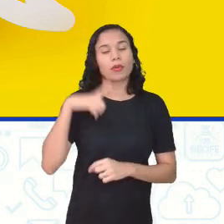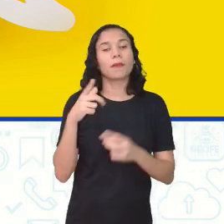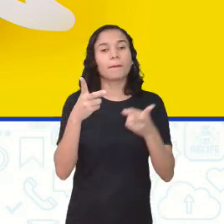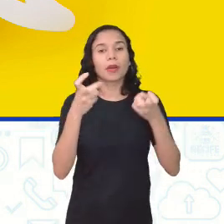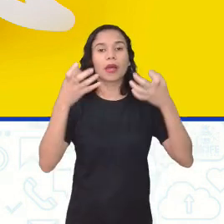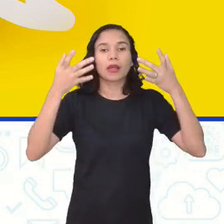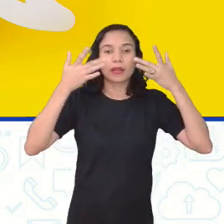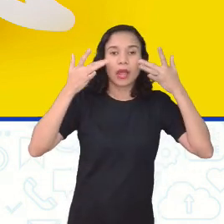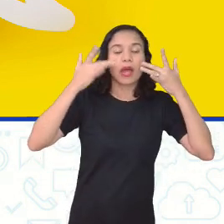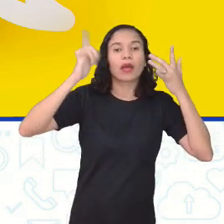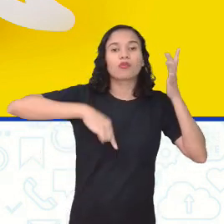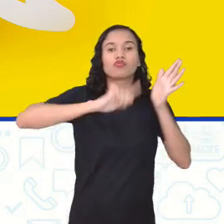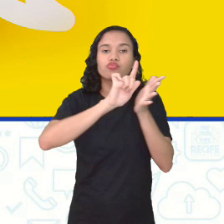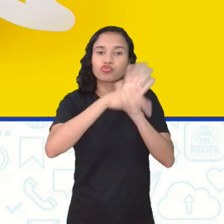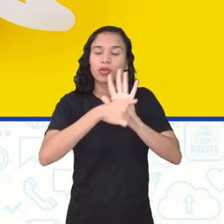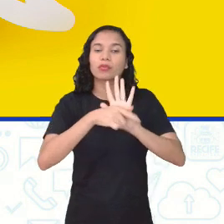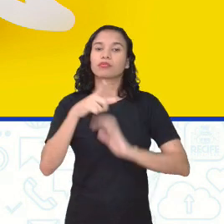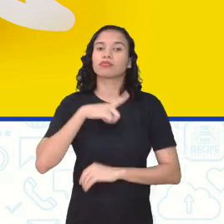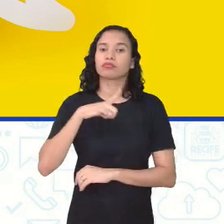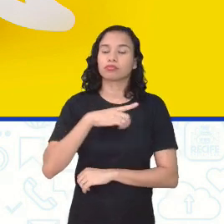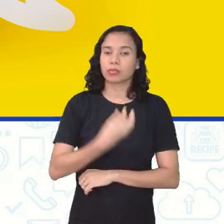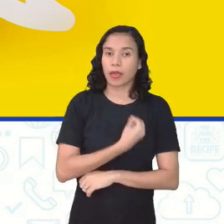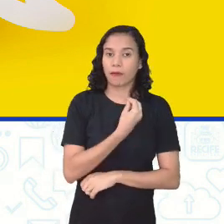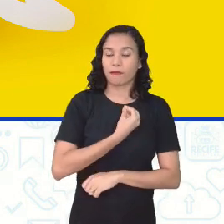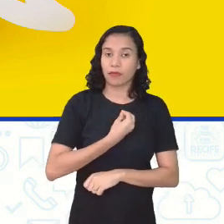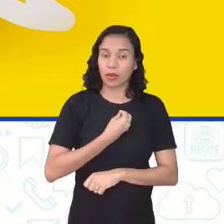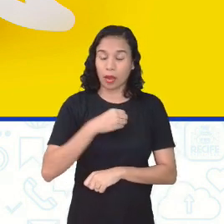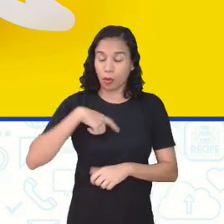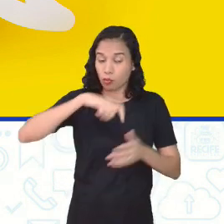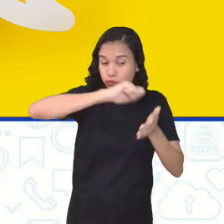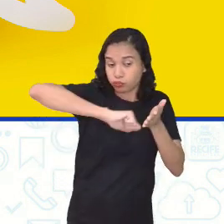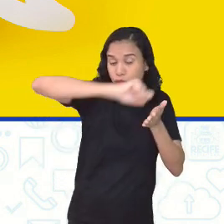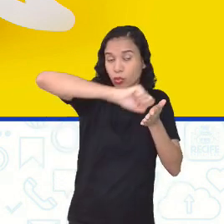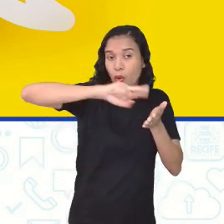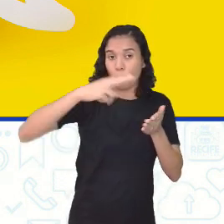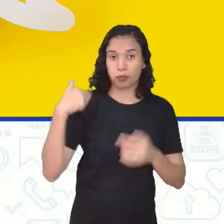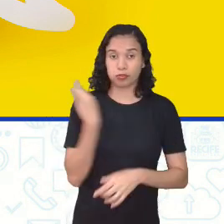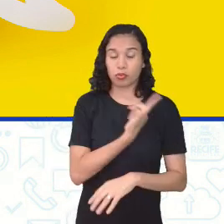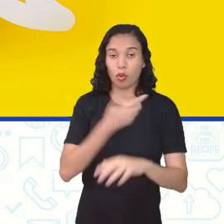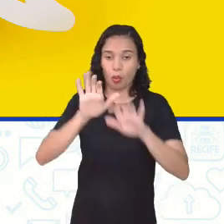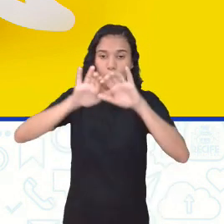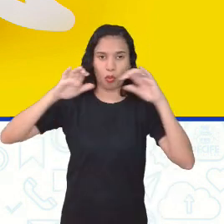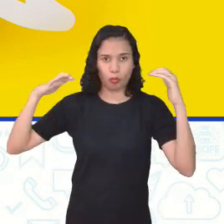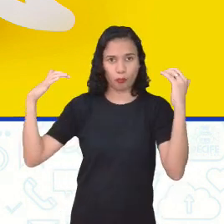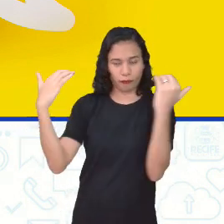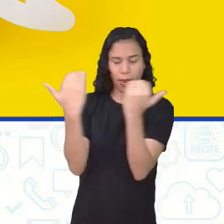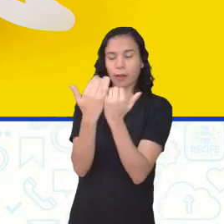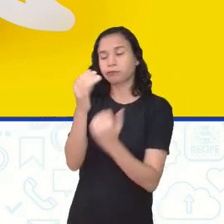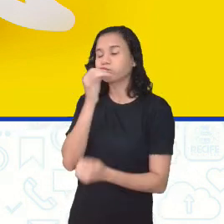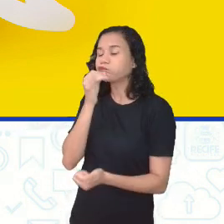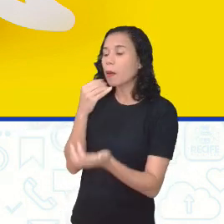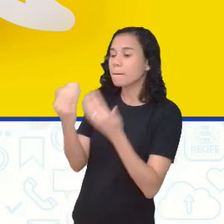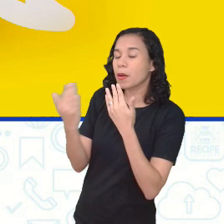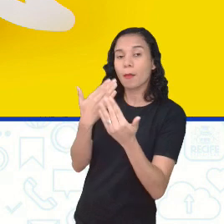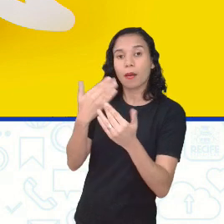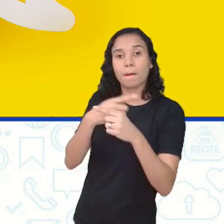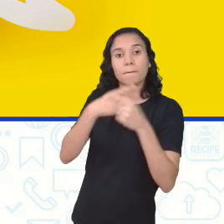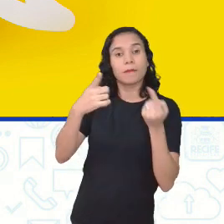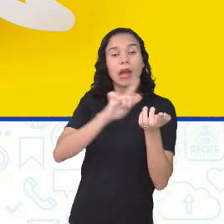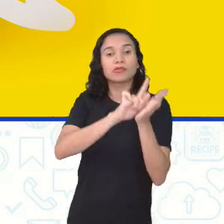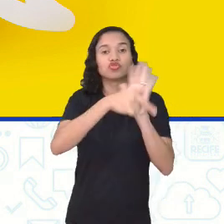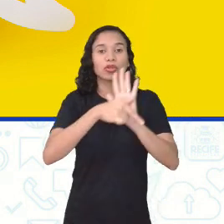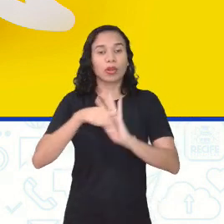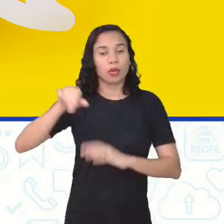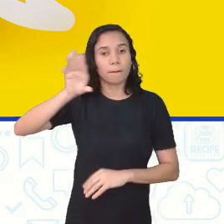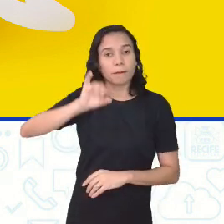vai ser um gênero oral que tem a sua parte escrita, ou quando a gente faz uma conferência, por exemplo. Mas, alguns gêneros orais não têm